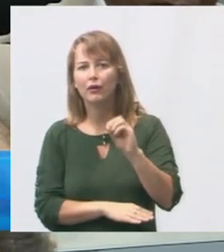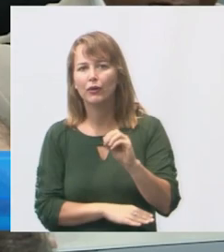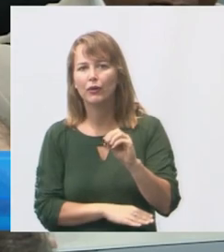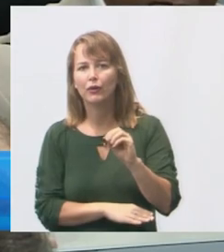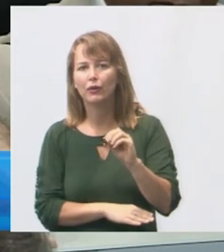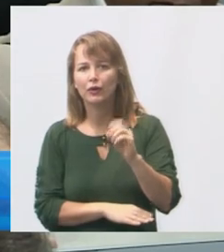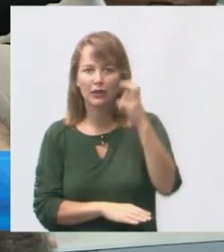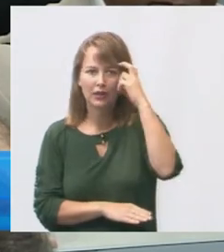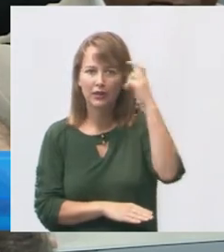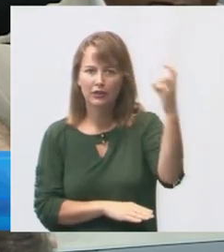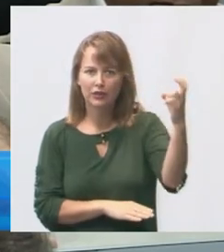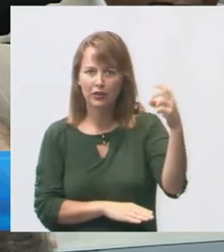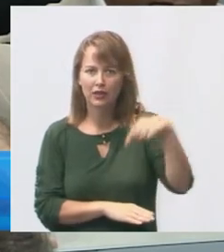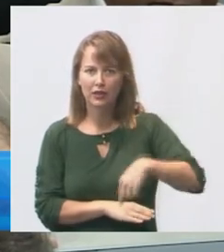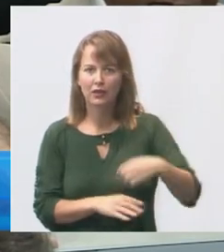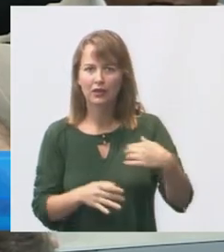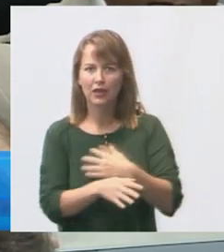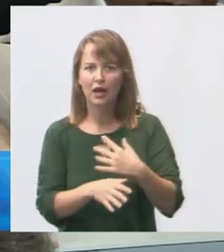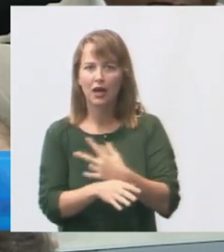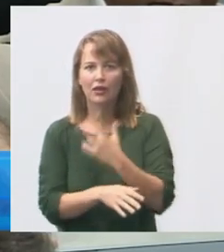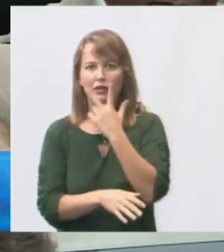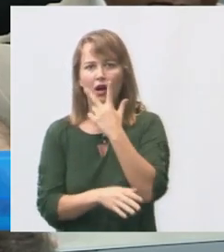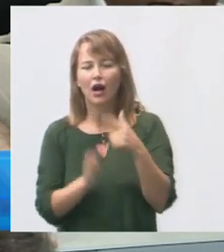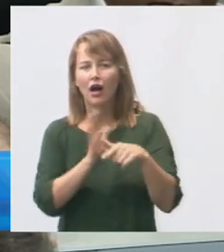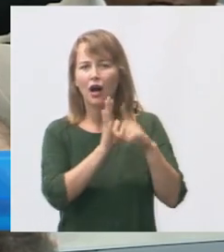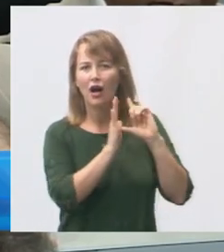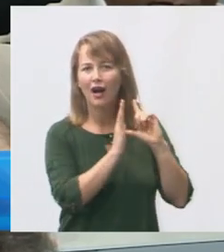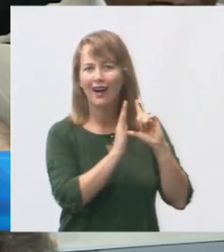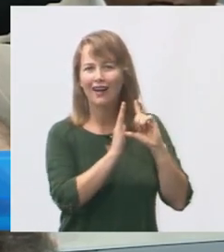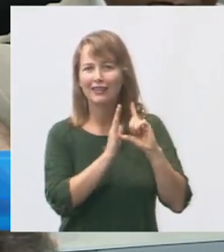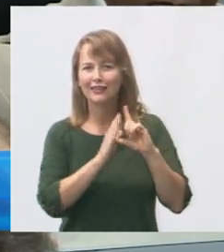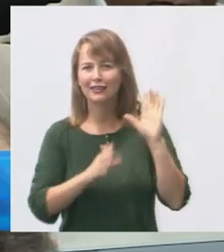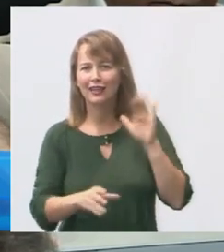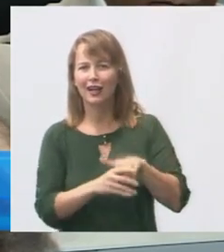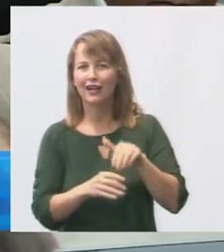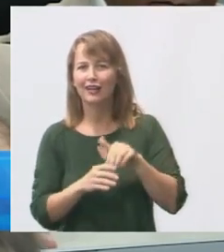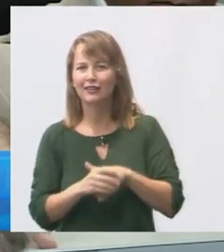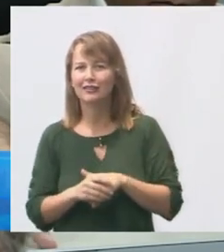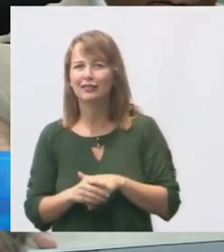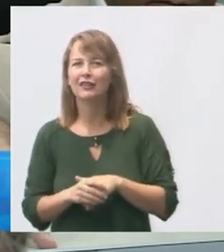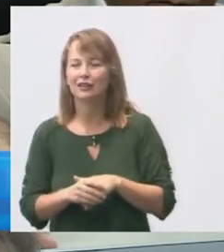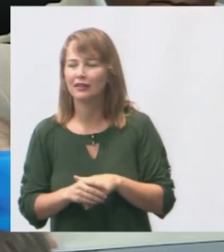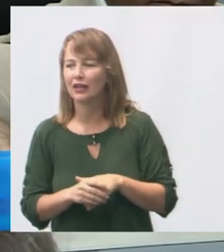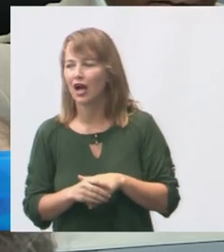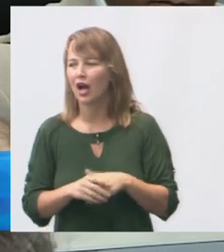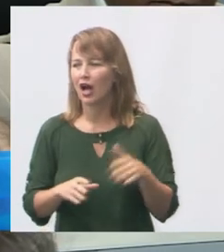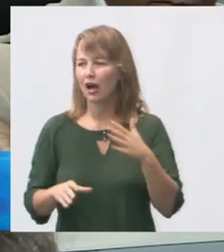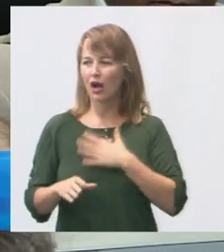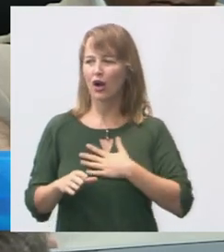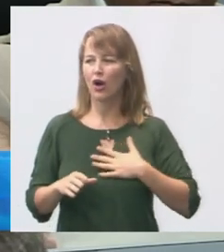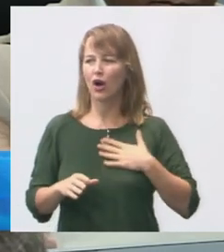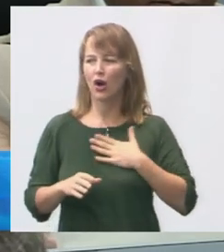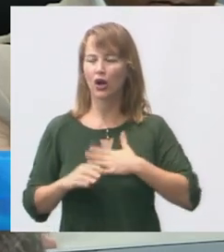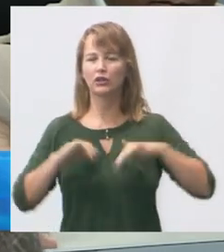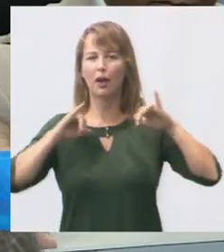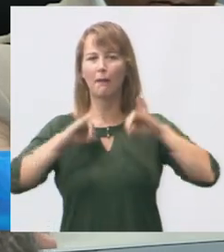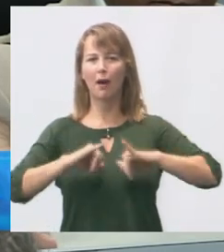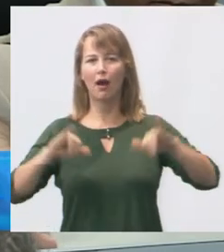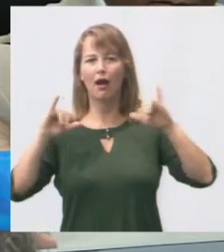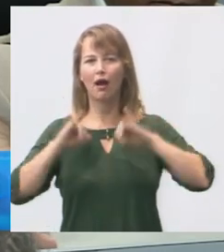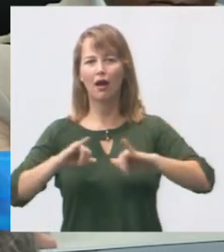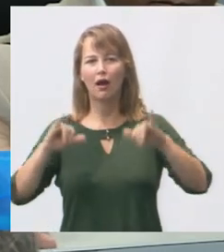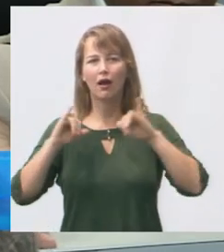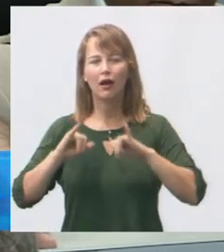prefeitura porque ele gosta antes da eleição deputada adora o marketing o prefeito e o queridinho dele e aí parou